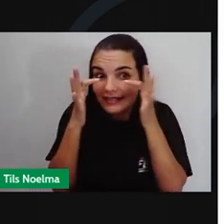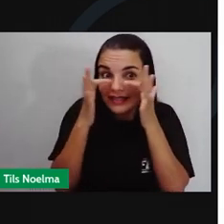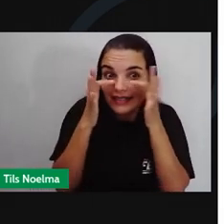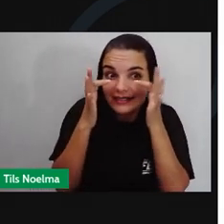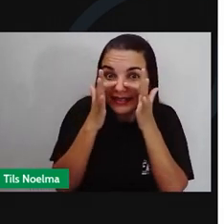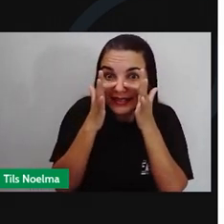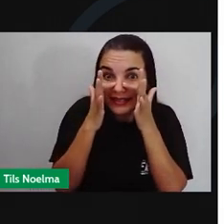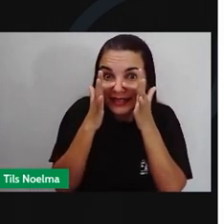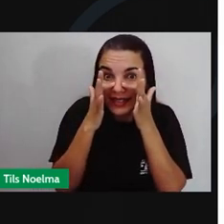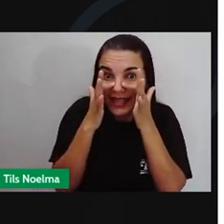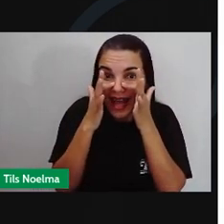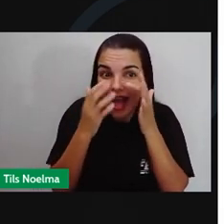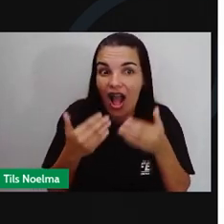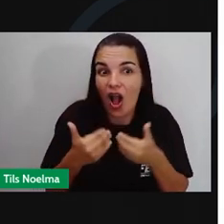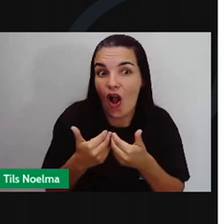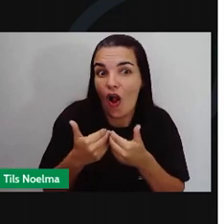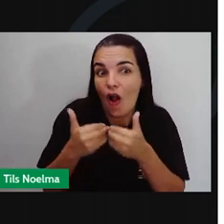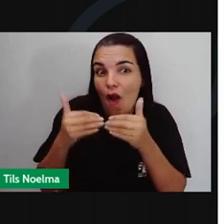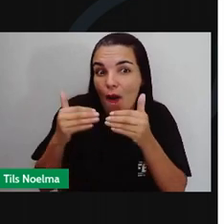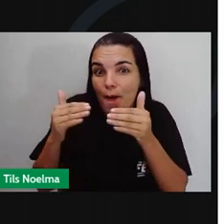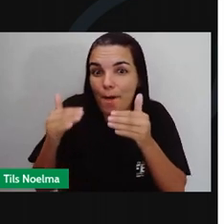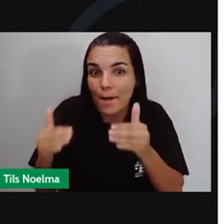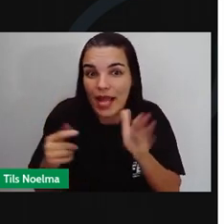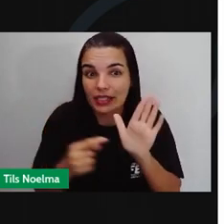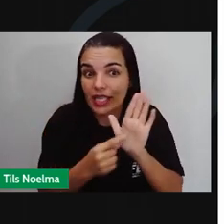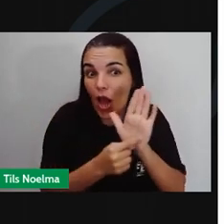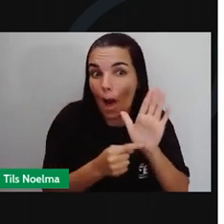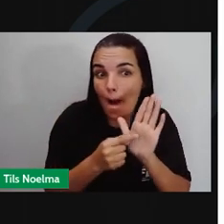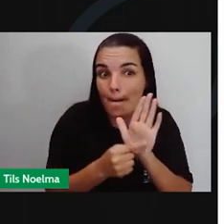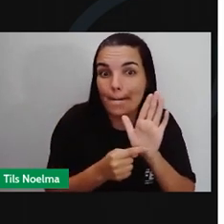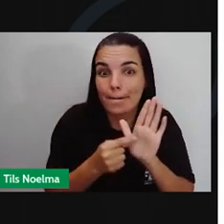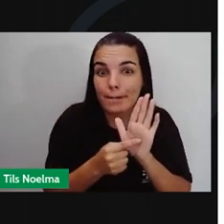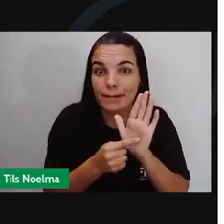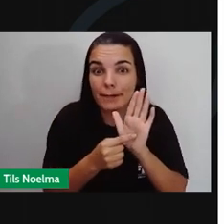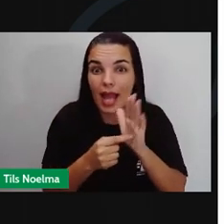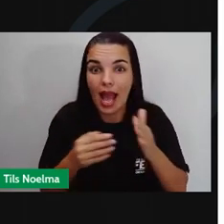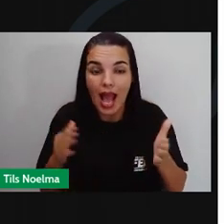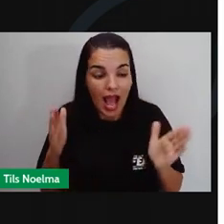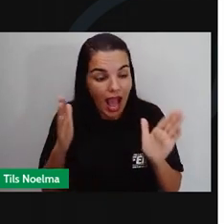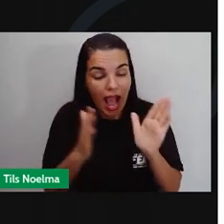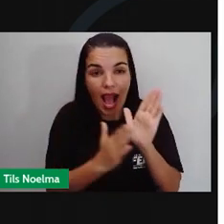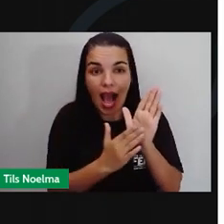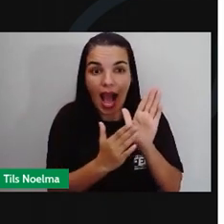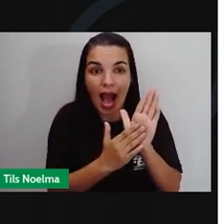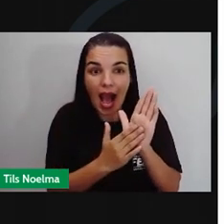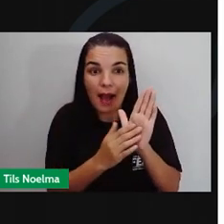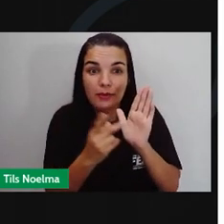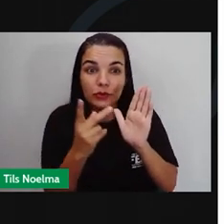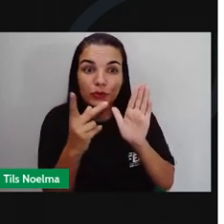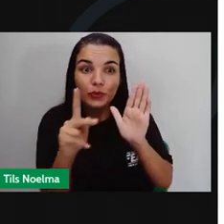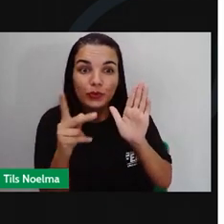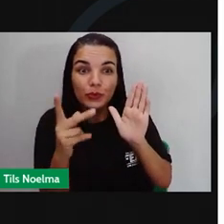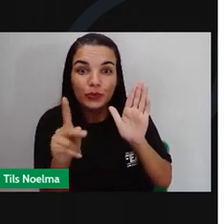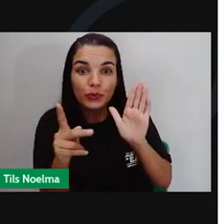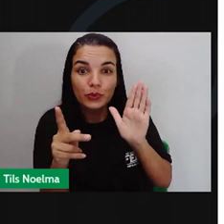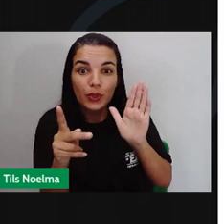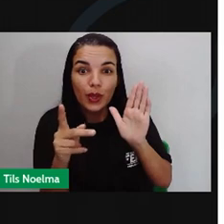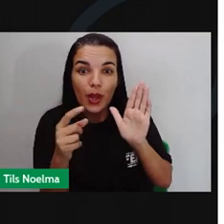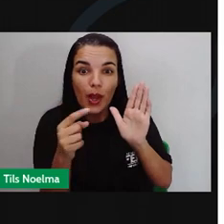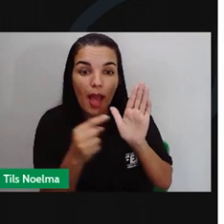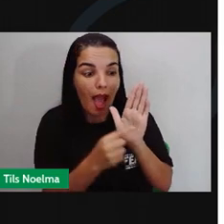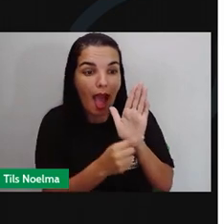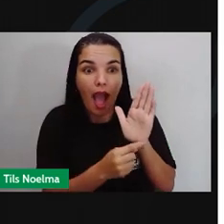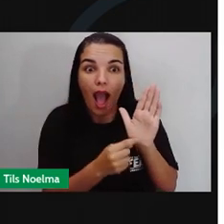Que começa bem no meio Da palma da tua mão Bem